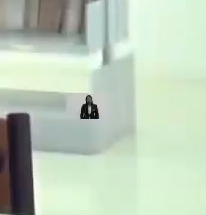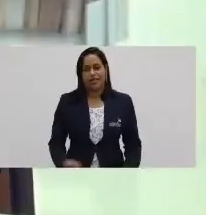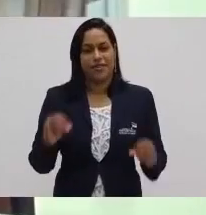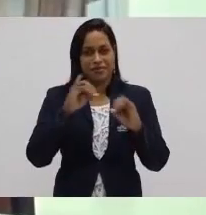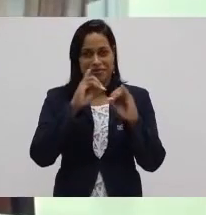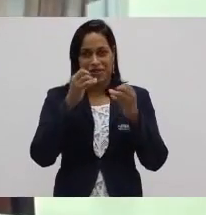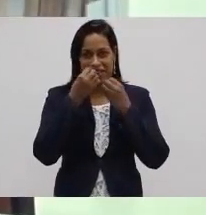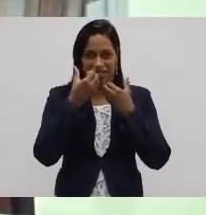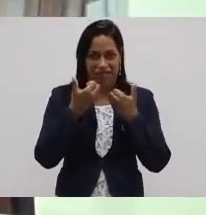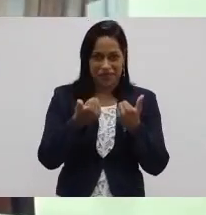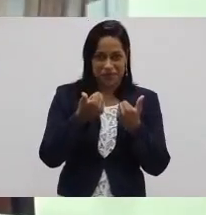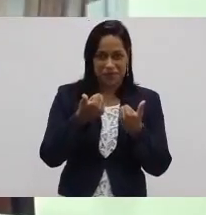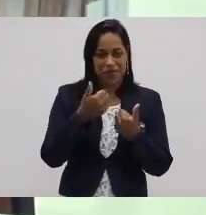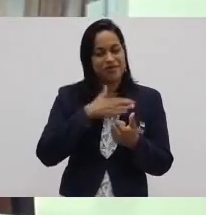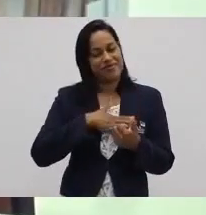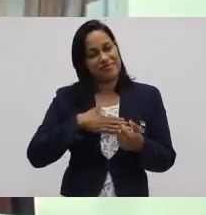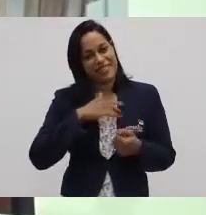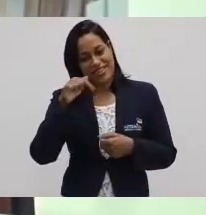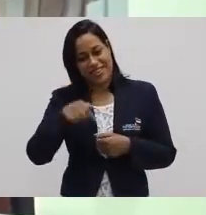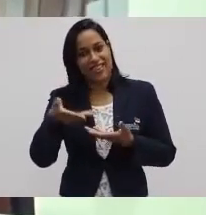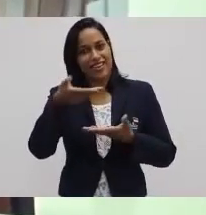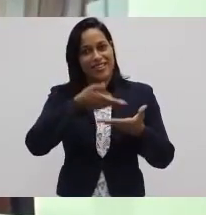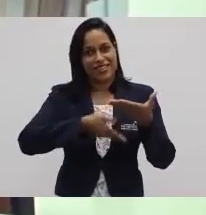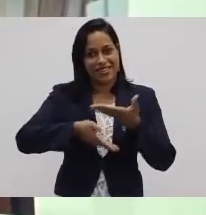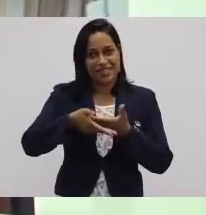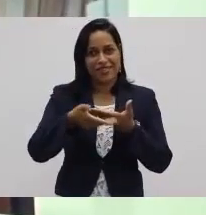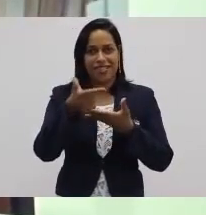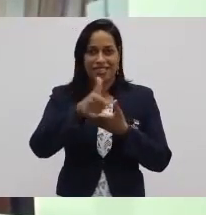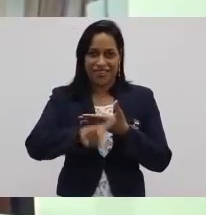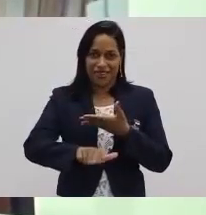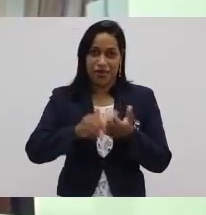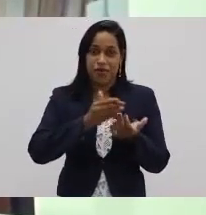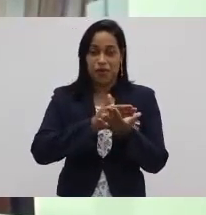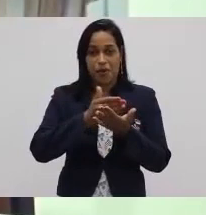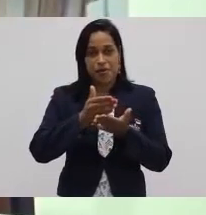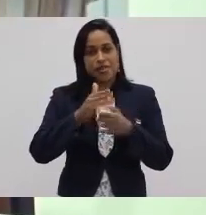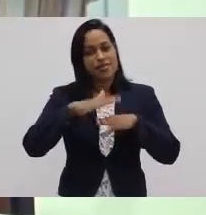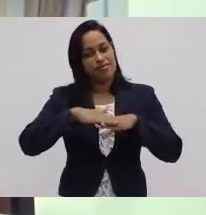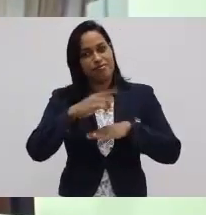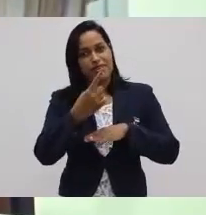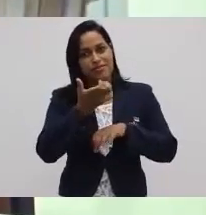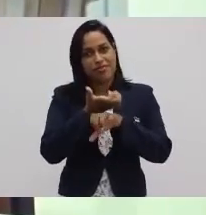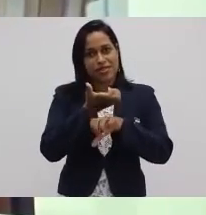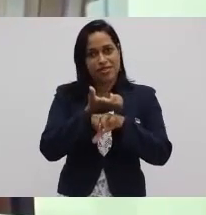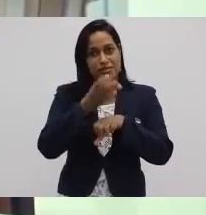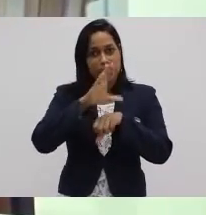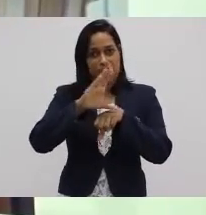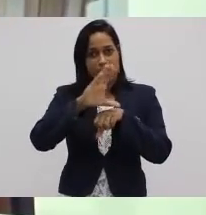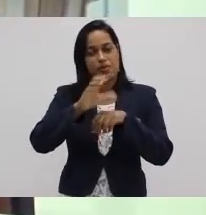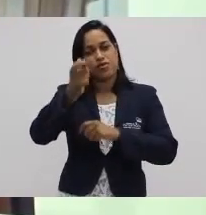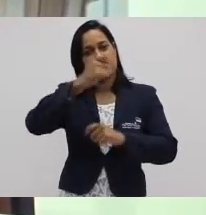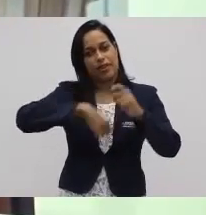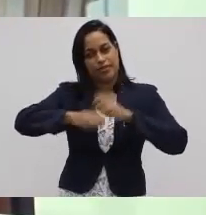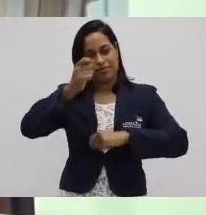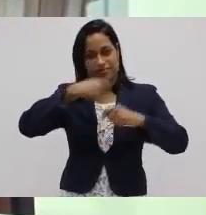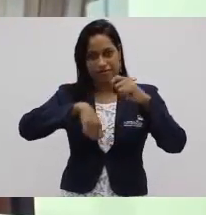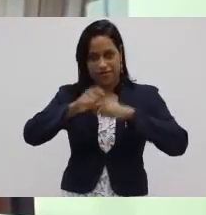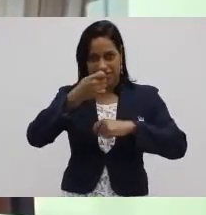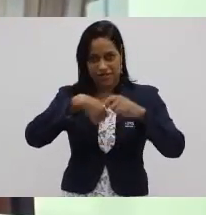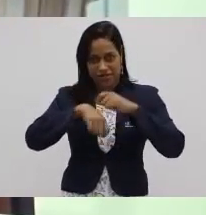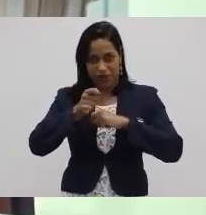Olá pessoal, é um prazer estar aqui com vocês iniciando mais uma disciplina do curso de Administração.